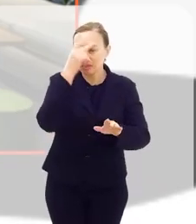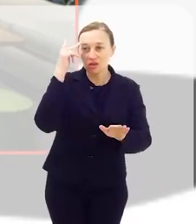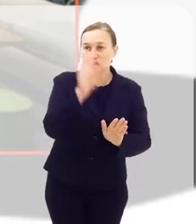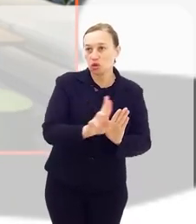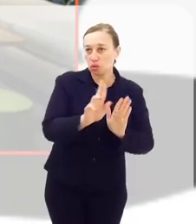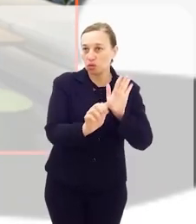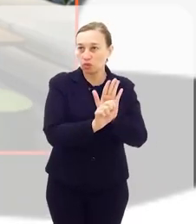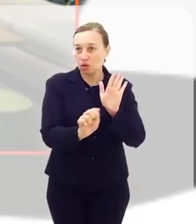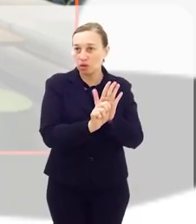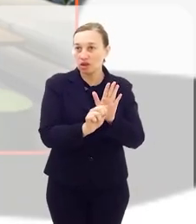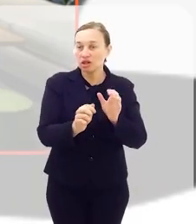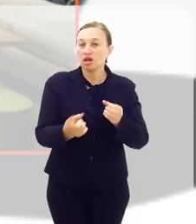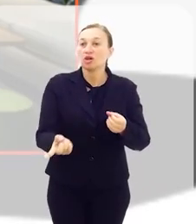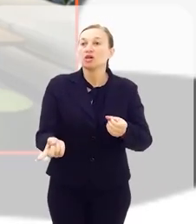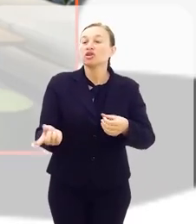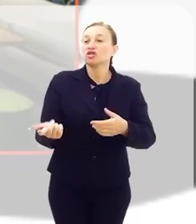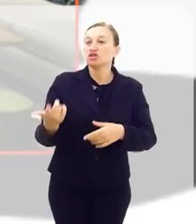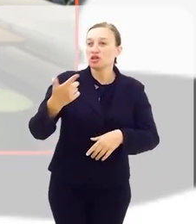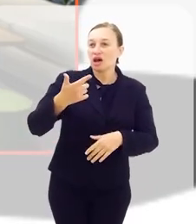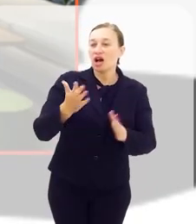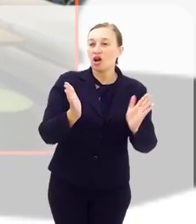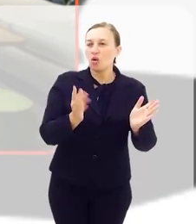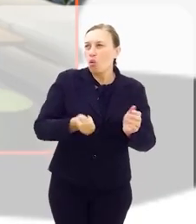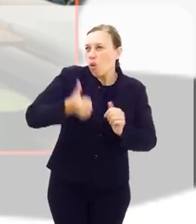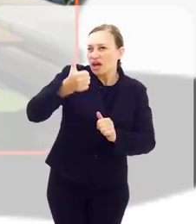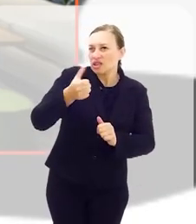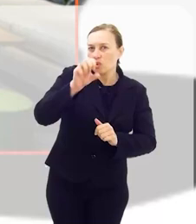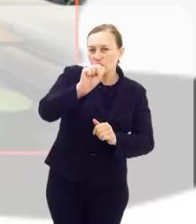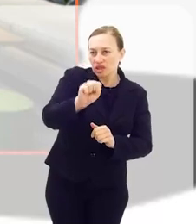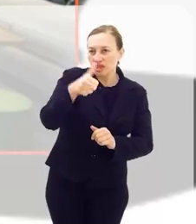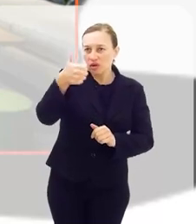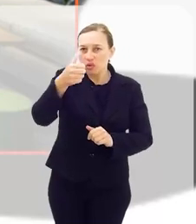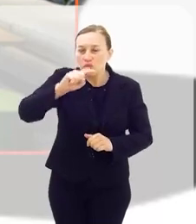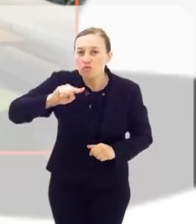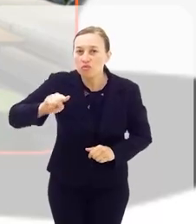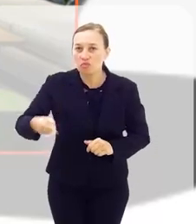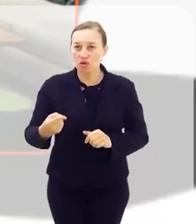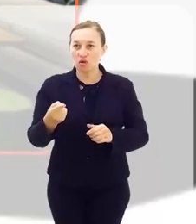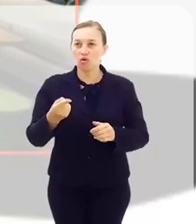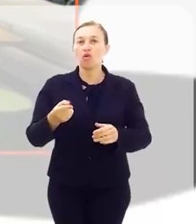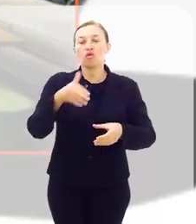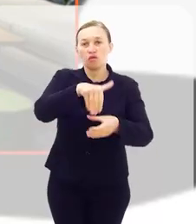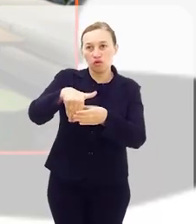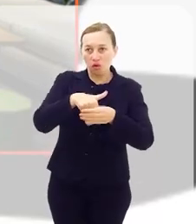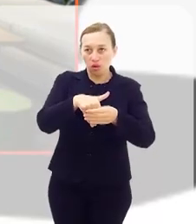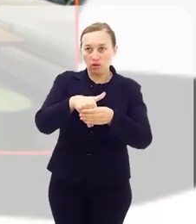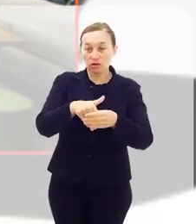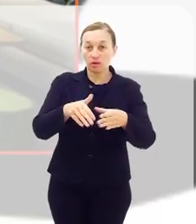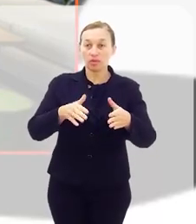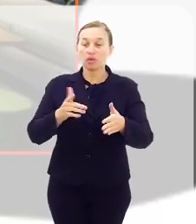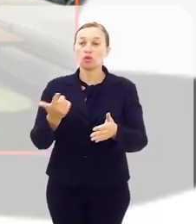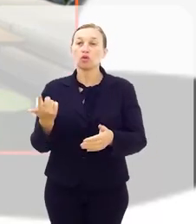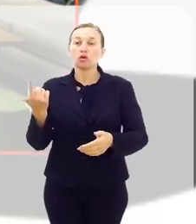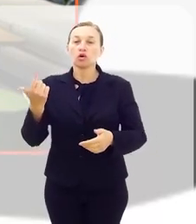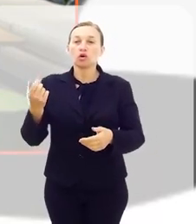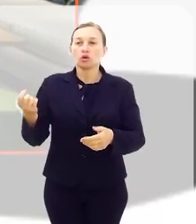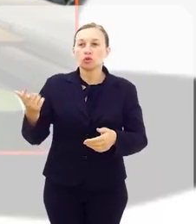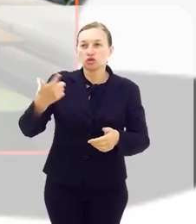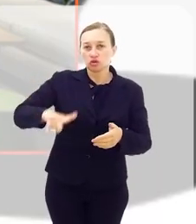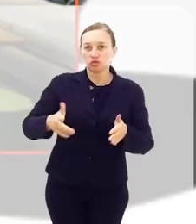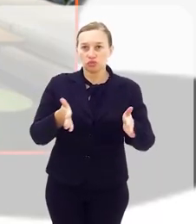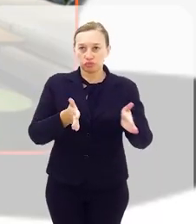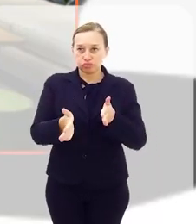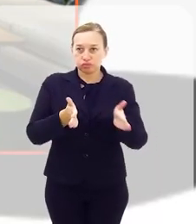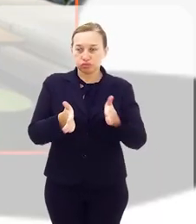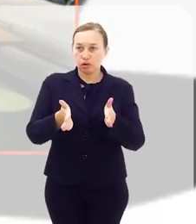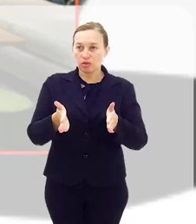Nesta sua reeleição, com quase 81 mil votos para esta legislatura, o deputado Librelon